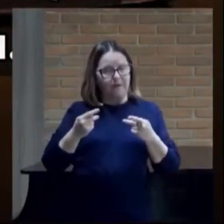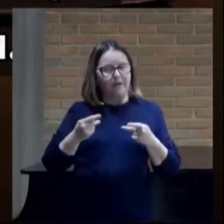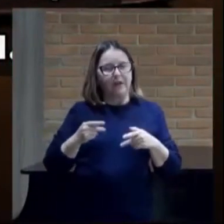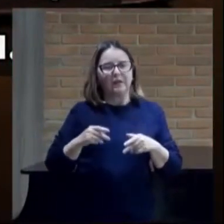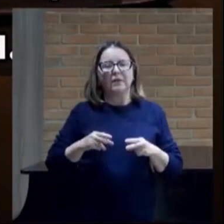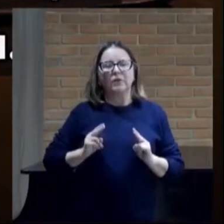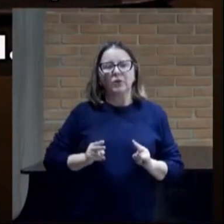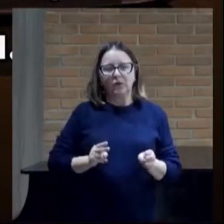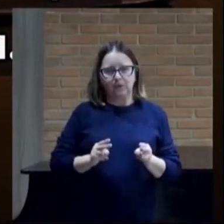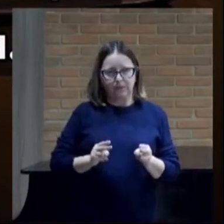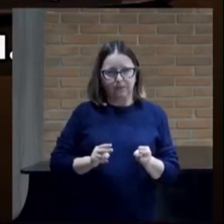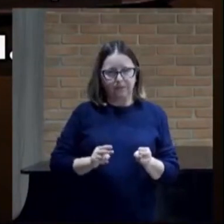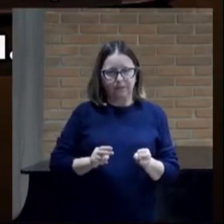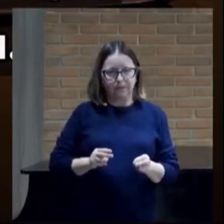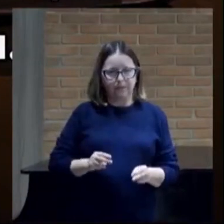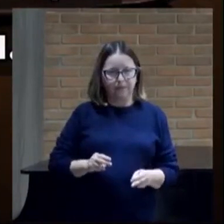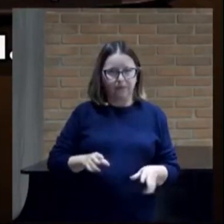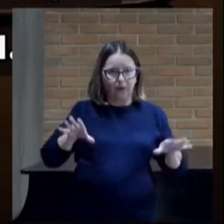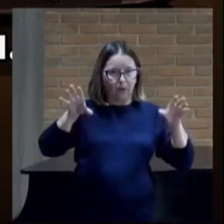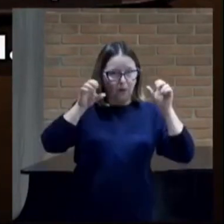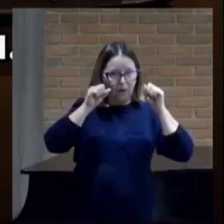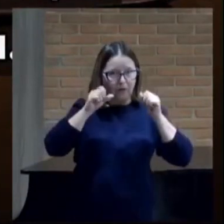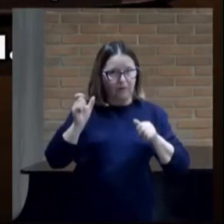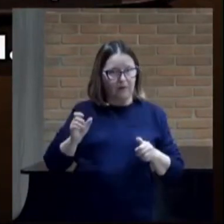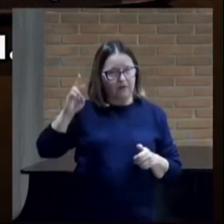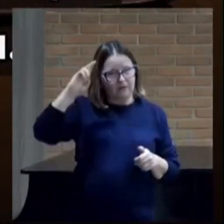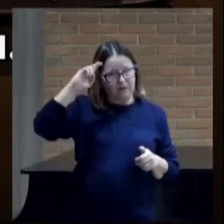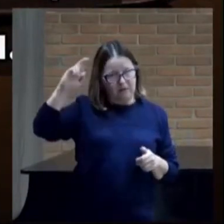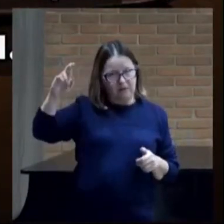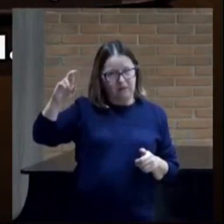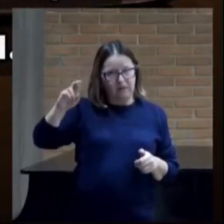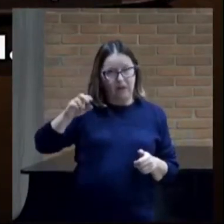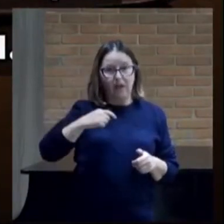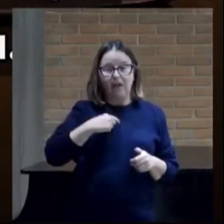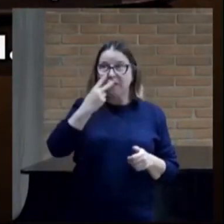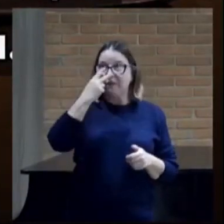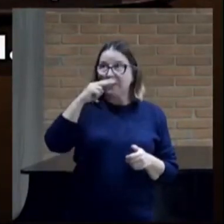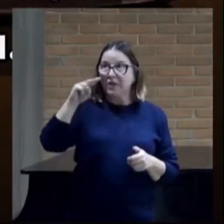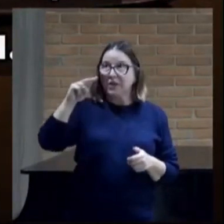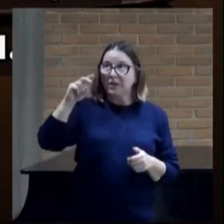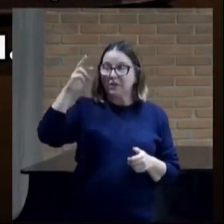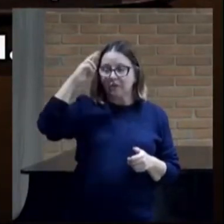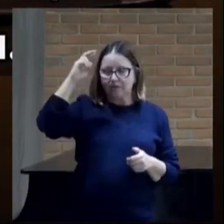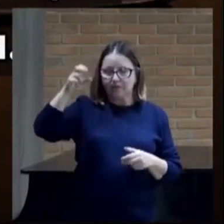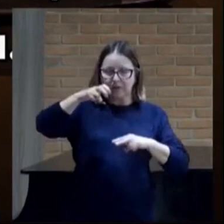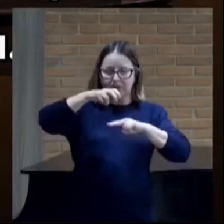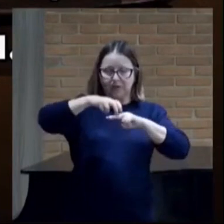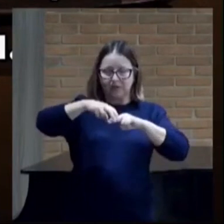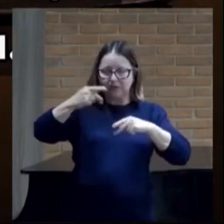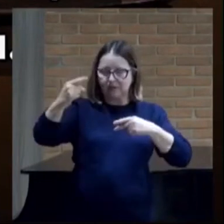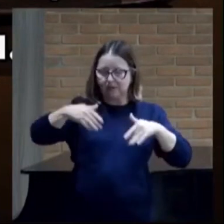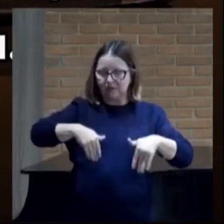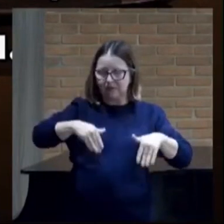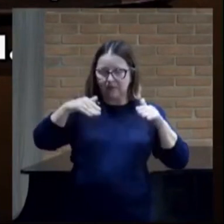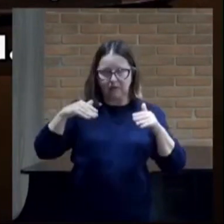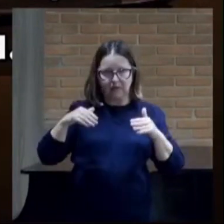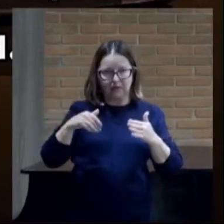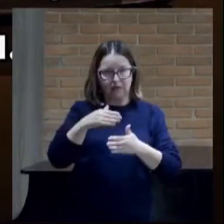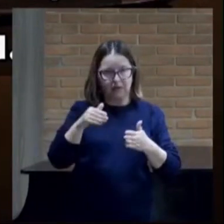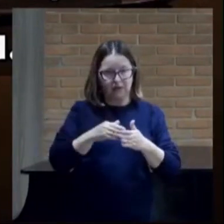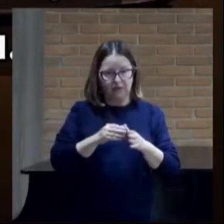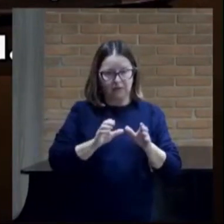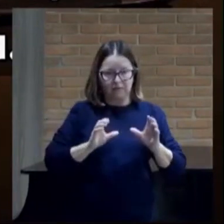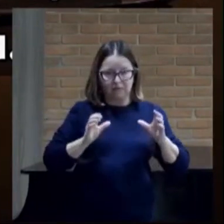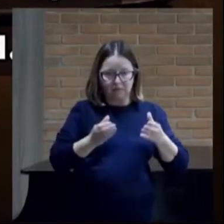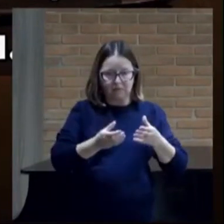Ouve, pois, a palavra do Senhor. Vi o Senhor assentado no seu trono e todo o exército